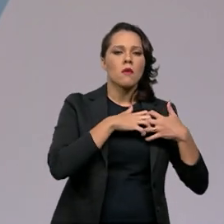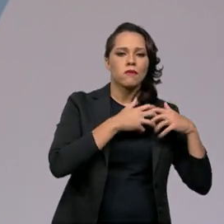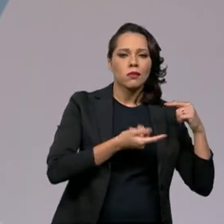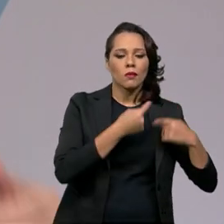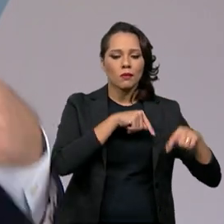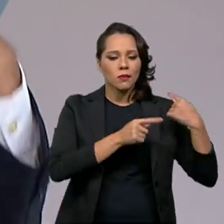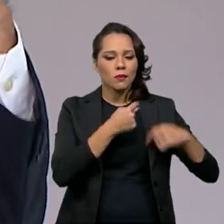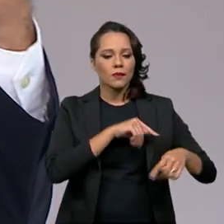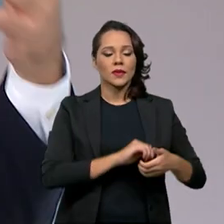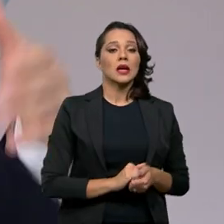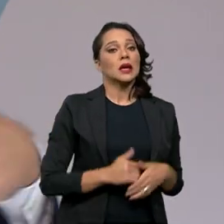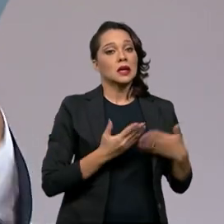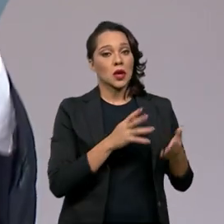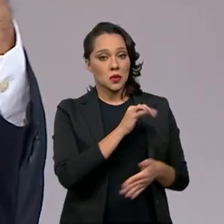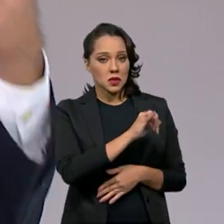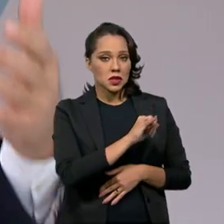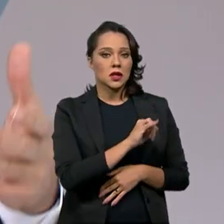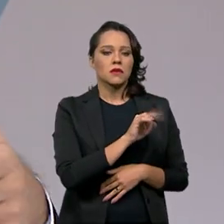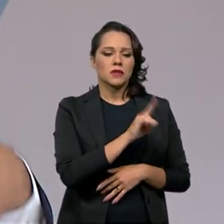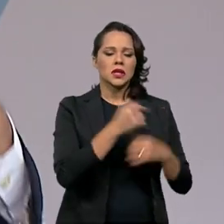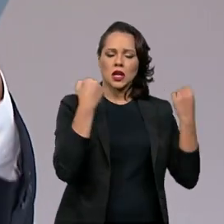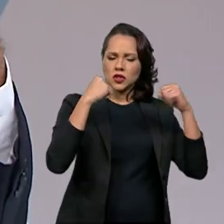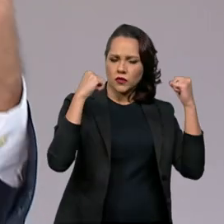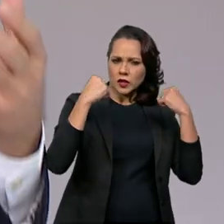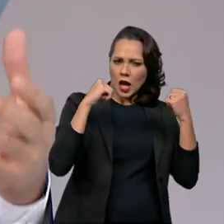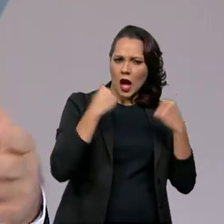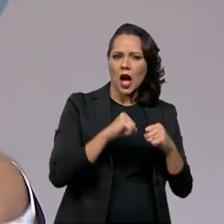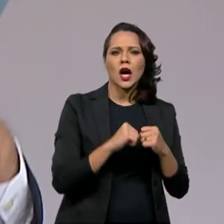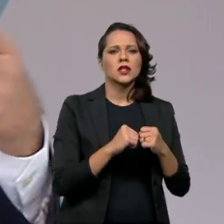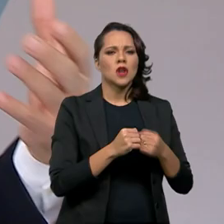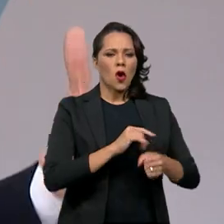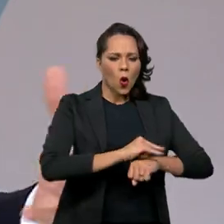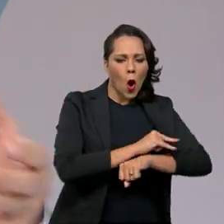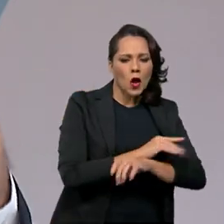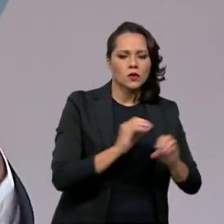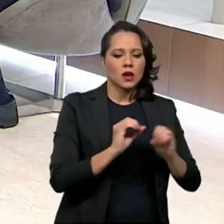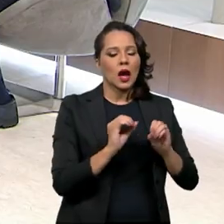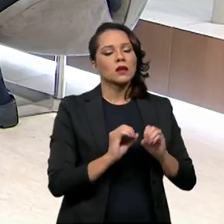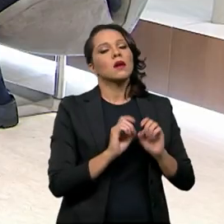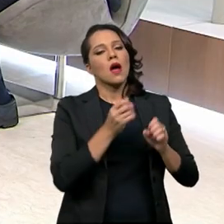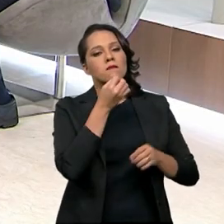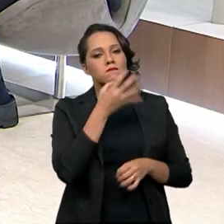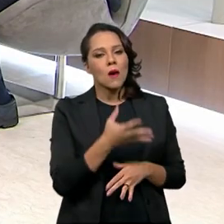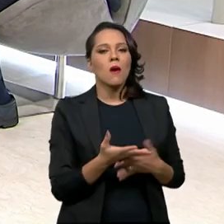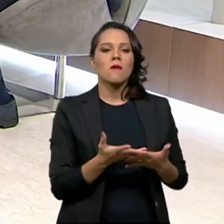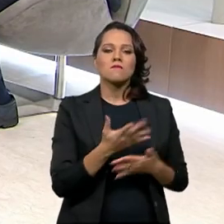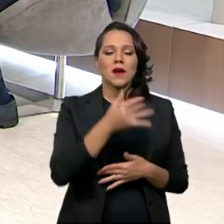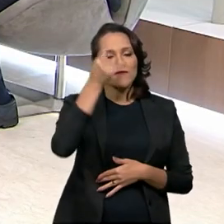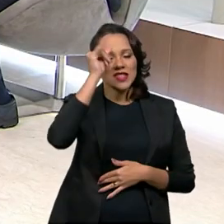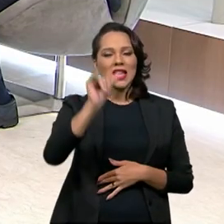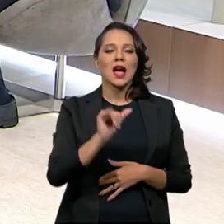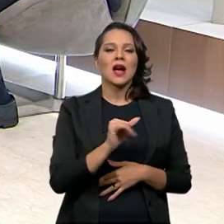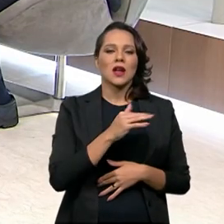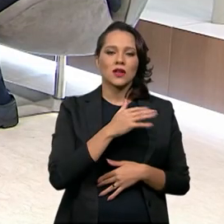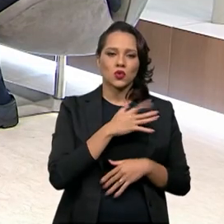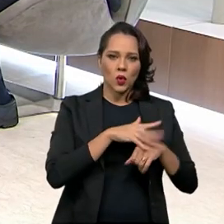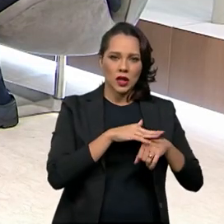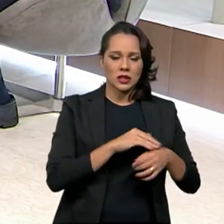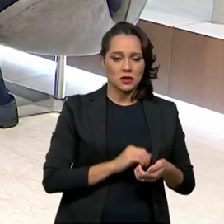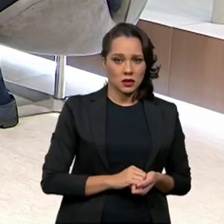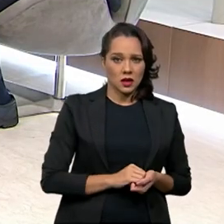cardiovasculares. Então, se você faz atividades físicas, não é obeso, isso é muito bom para prevenir e evitar isso.